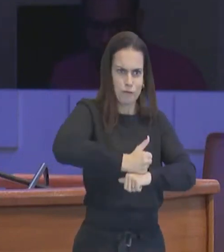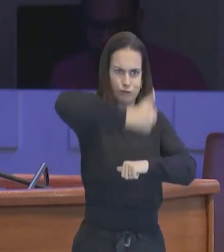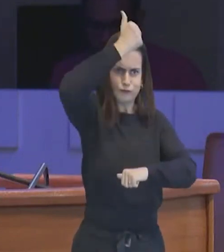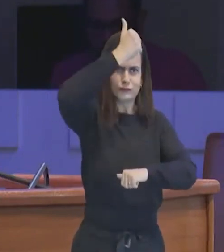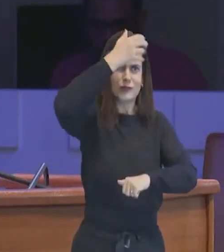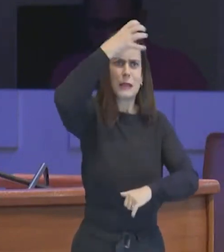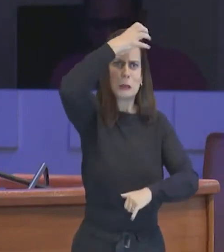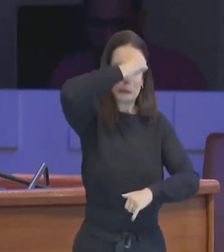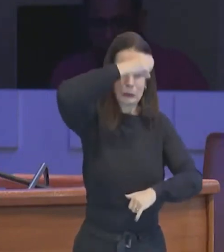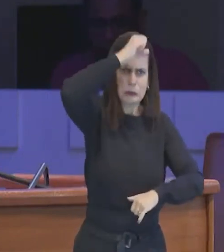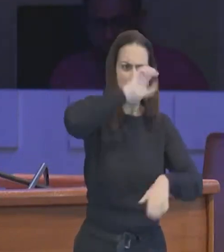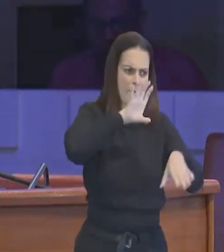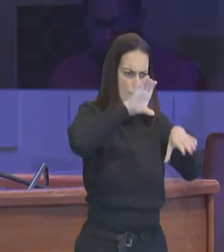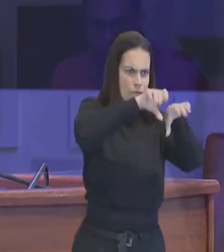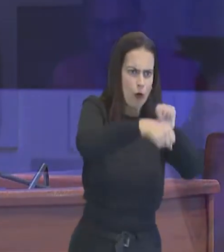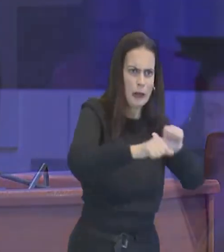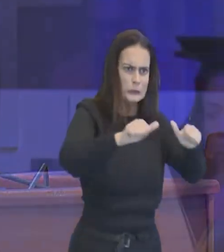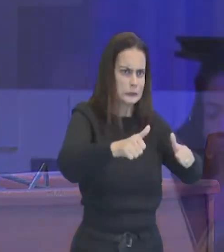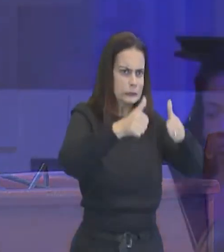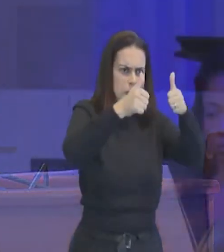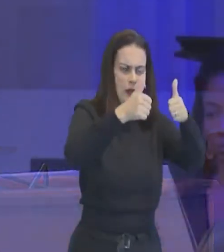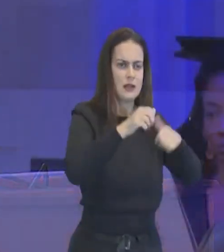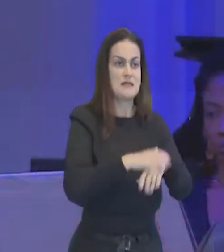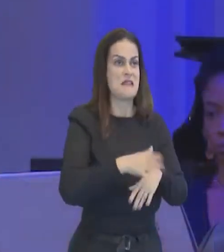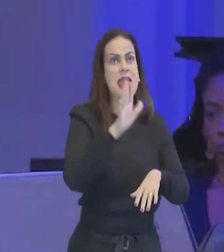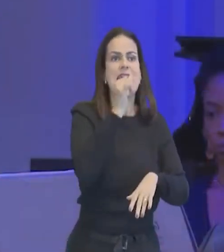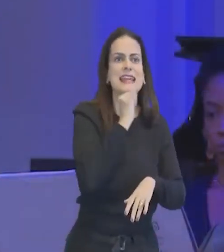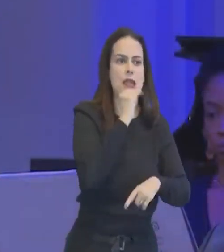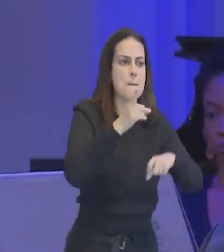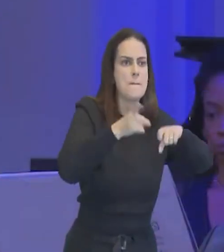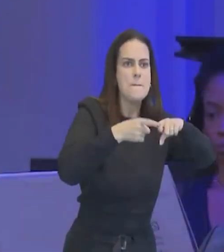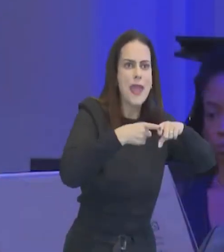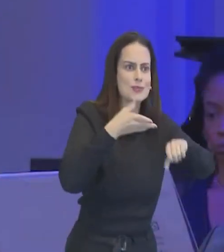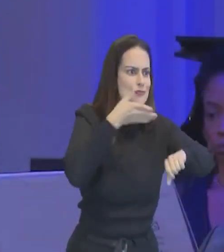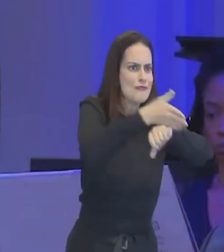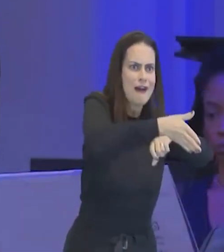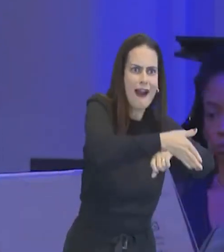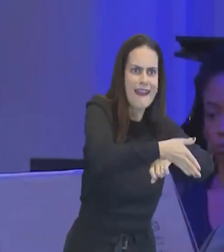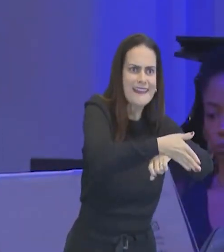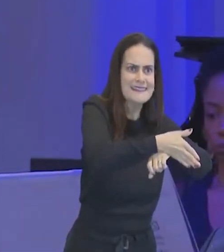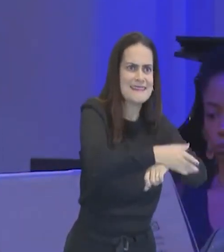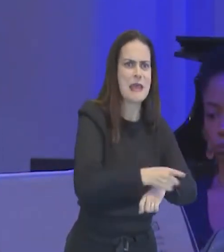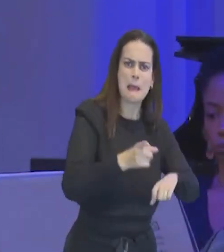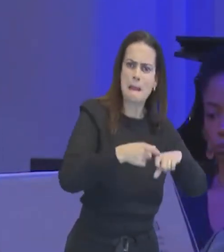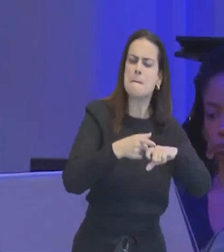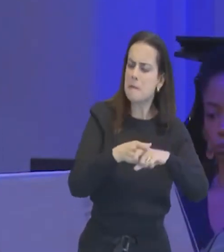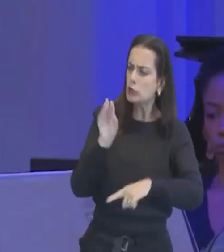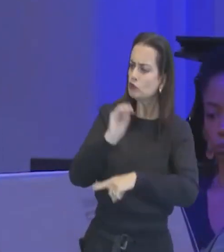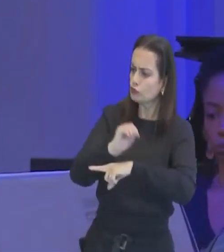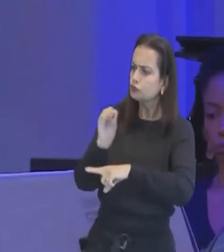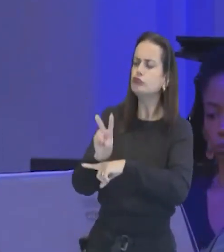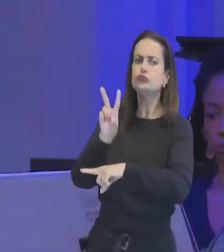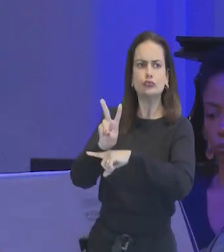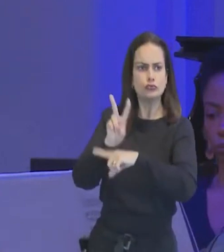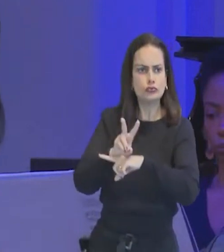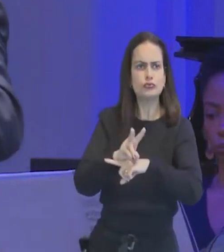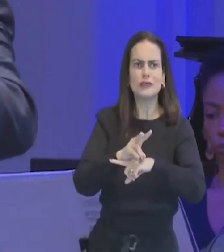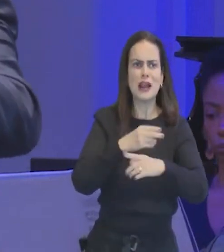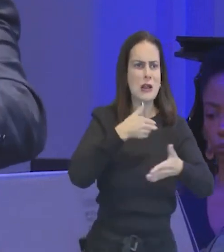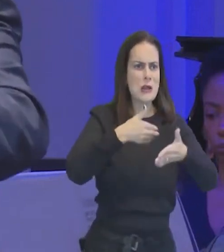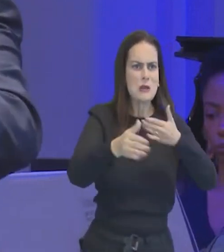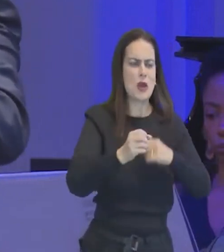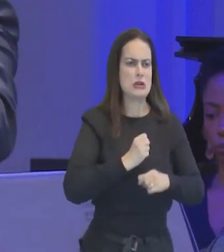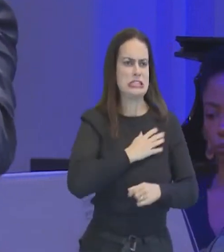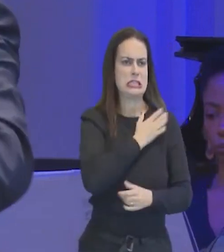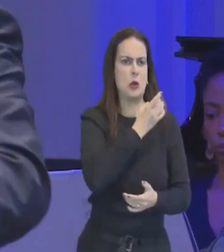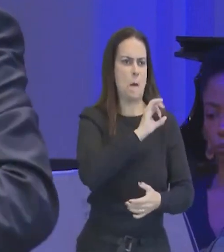atendido em qualquer situação, seja na área médica, seja em uma repartição pública, em qualquer lugar, num